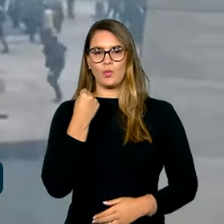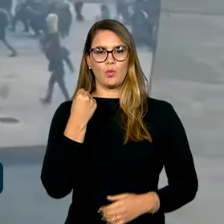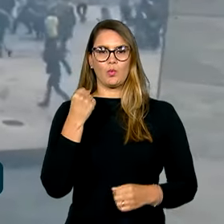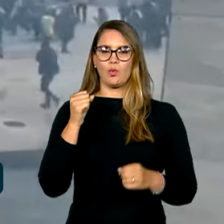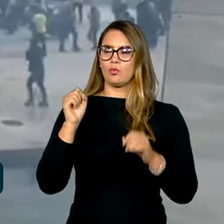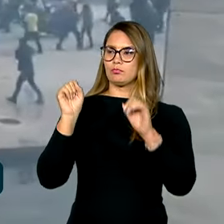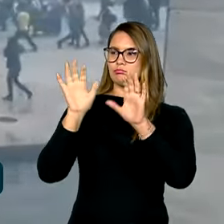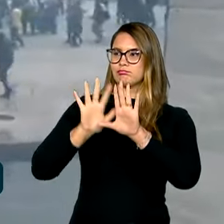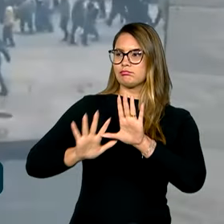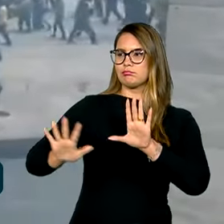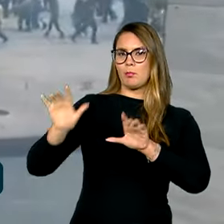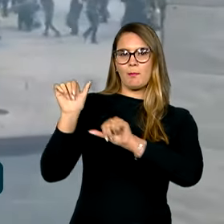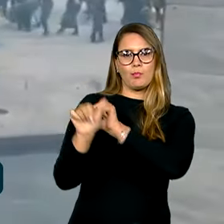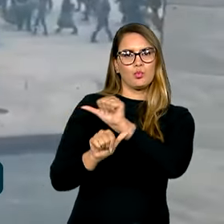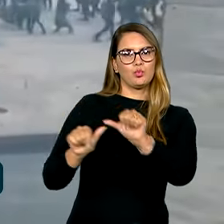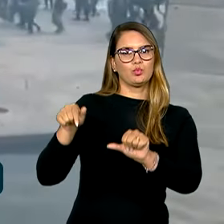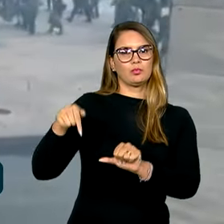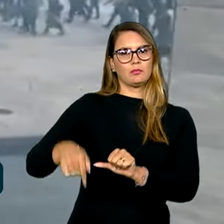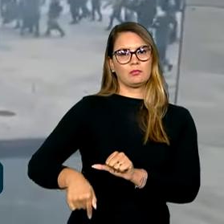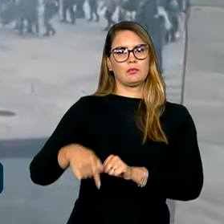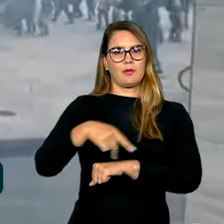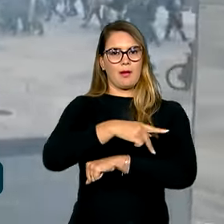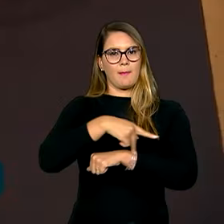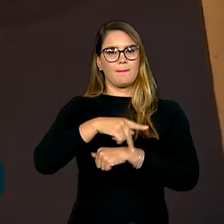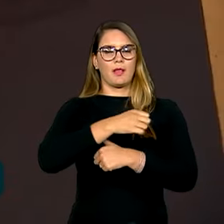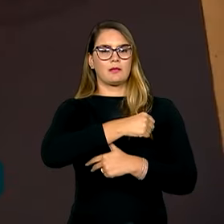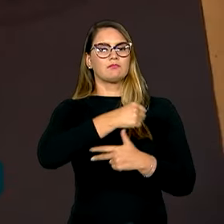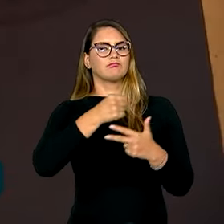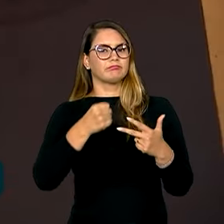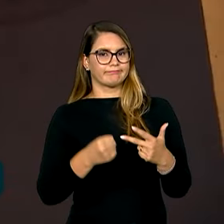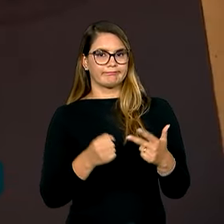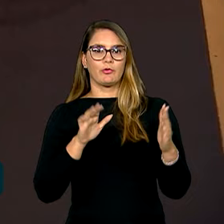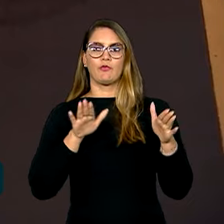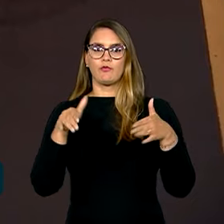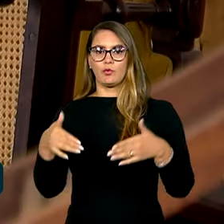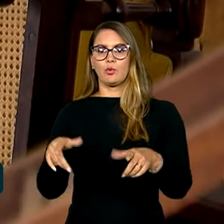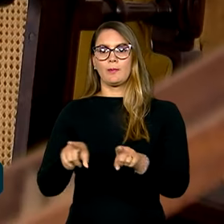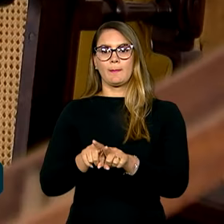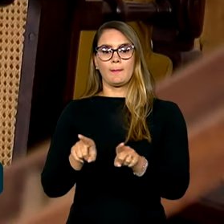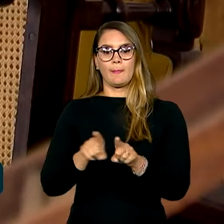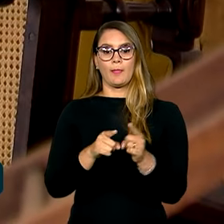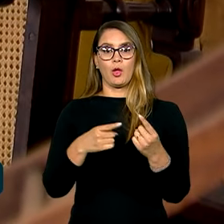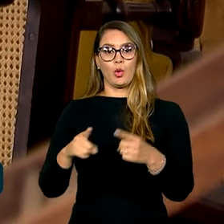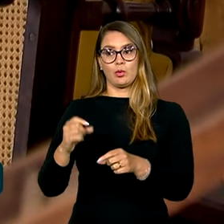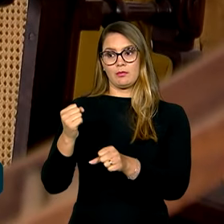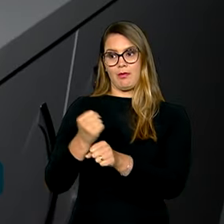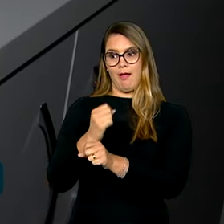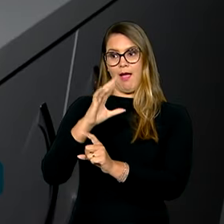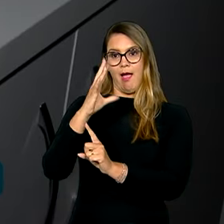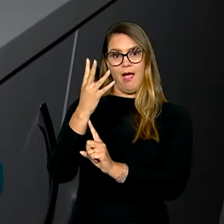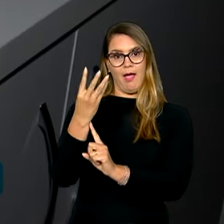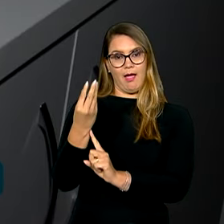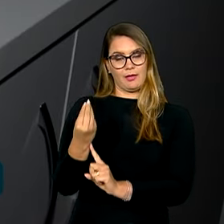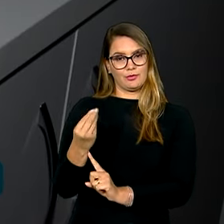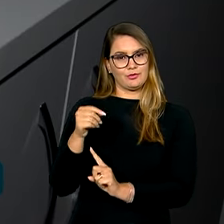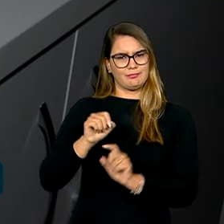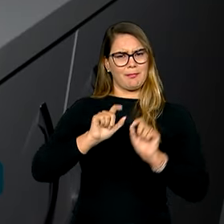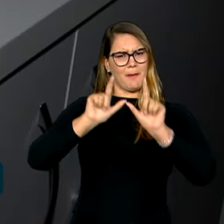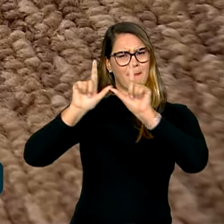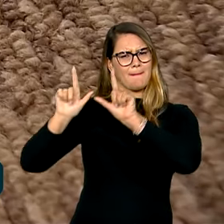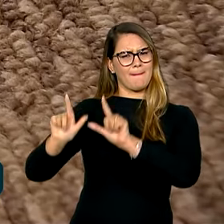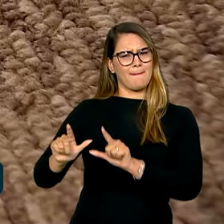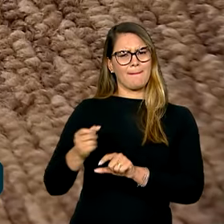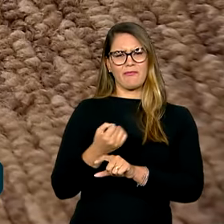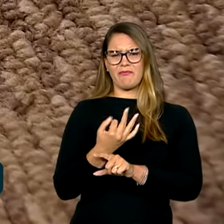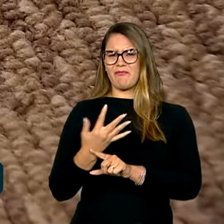paisagem curvilhinha e modernista da Praça dos Três Poderes se voltou também contra as obras de arte. Centenas de